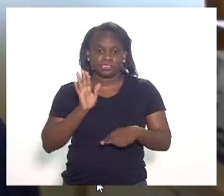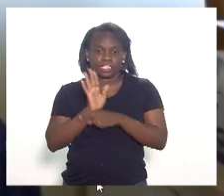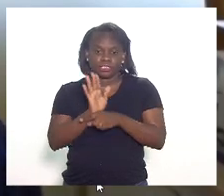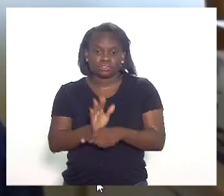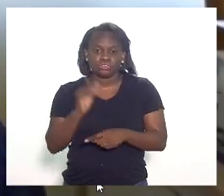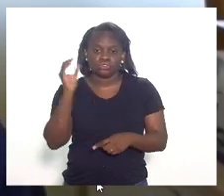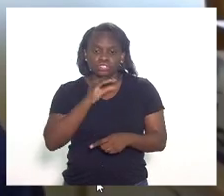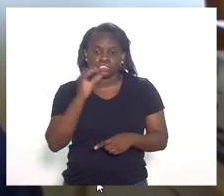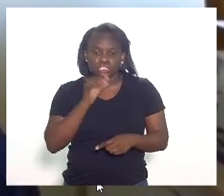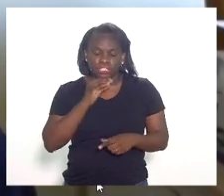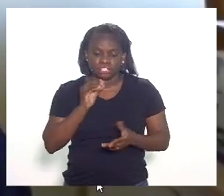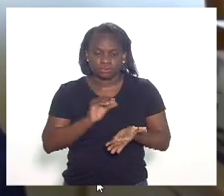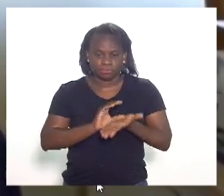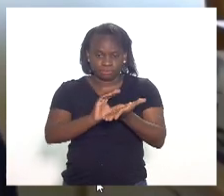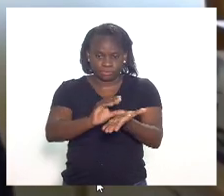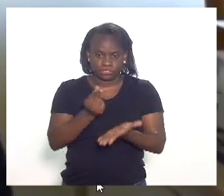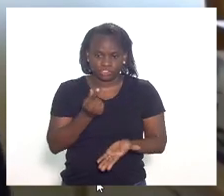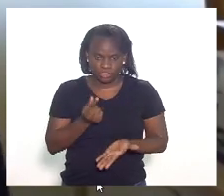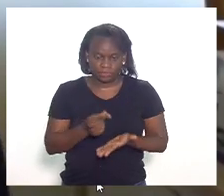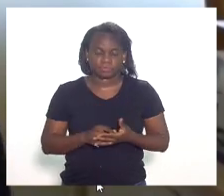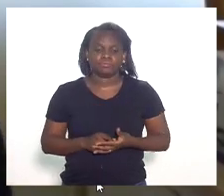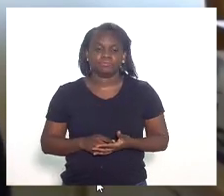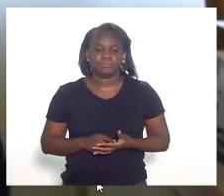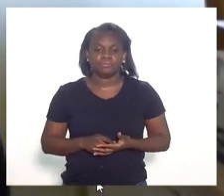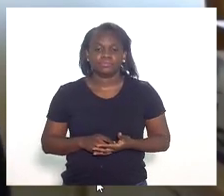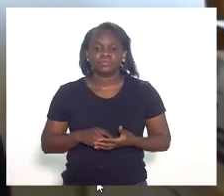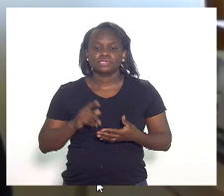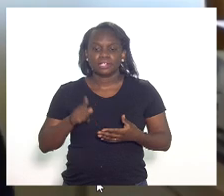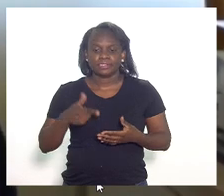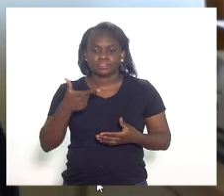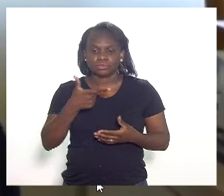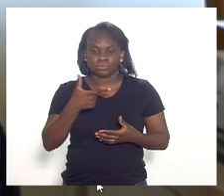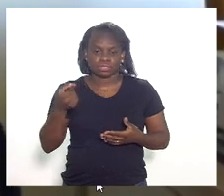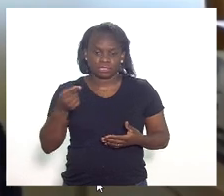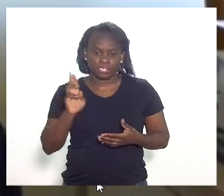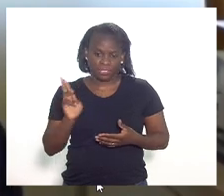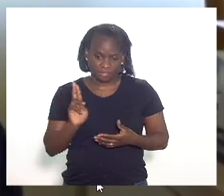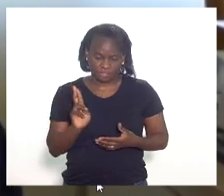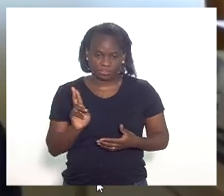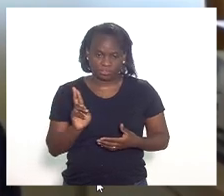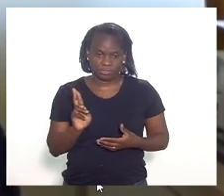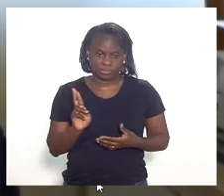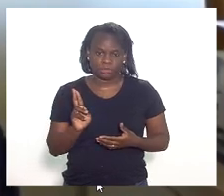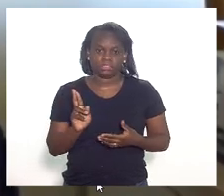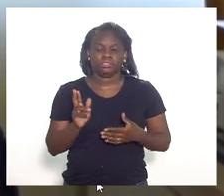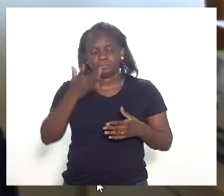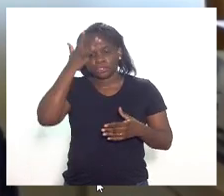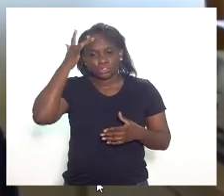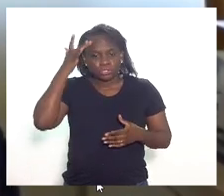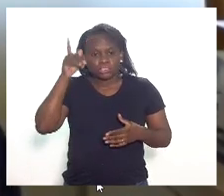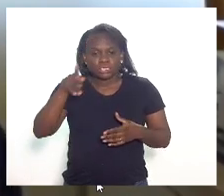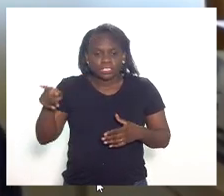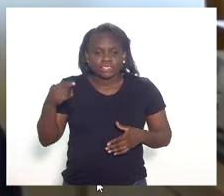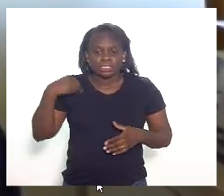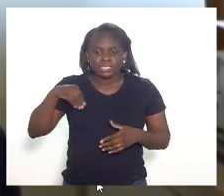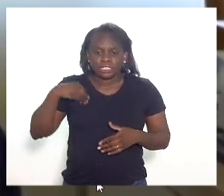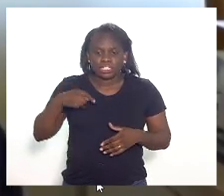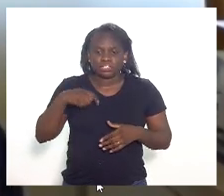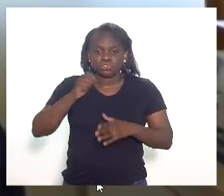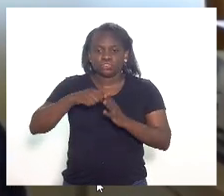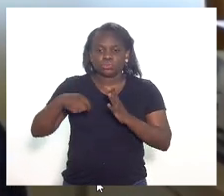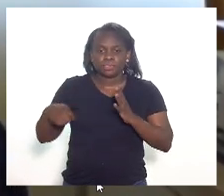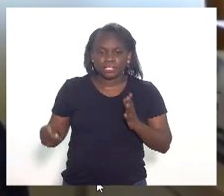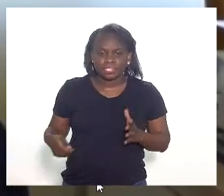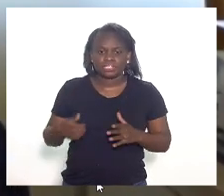emergencial, que seria de R$ 200,00 para as pessoas que tinham renda mensal